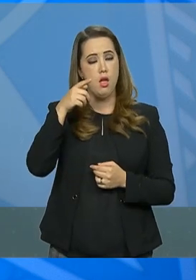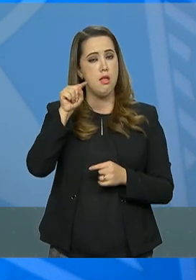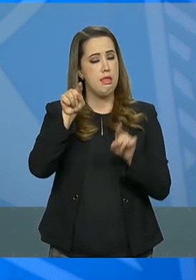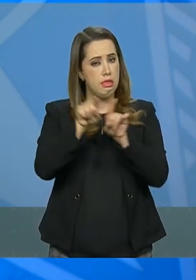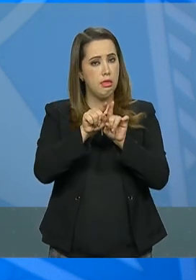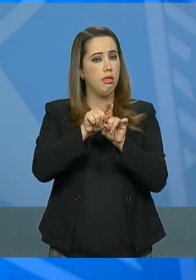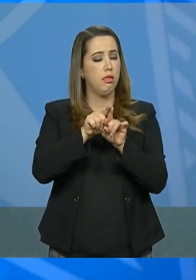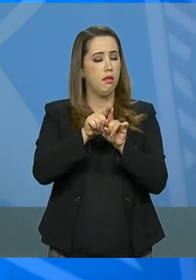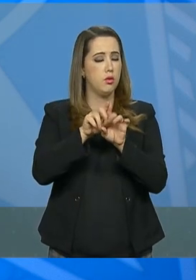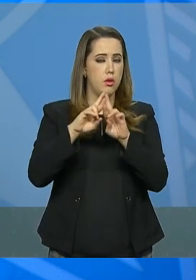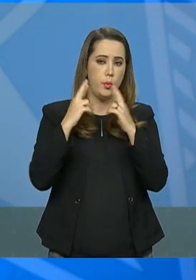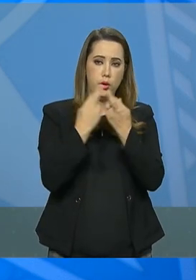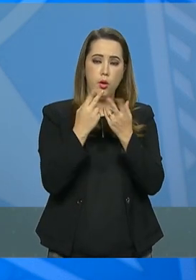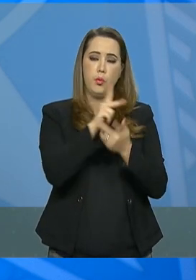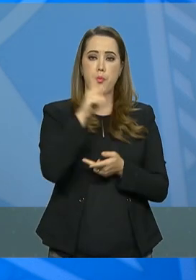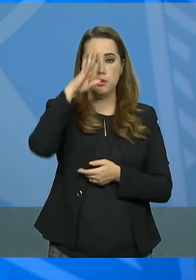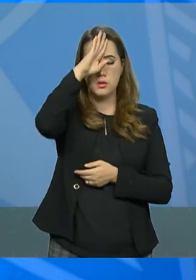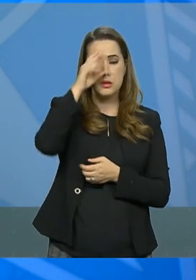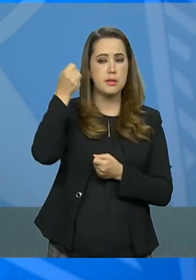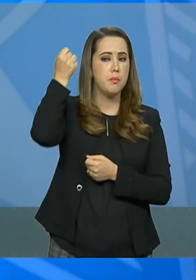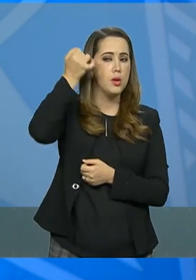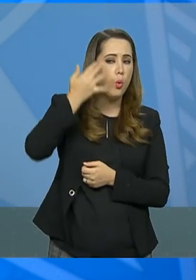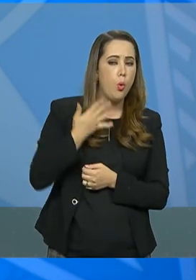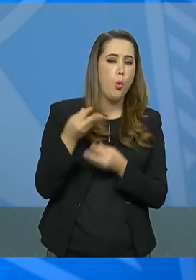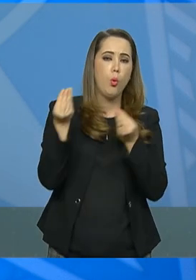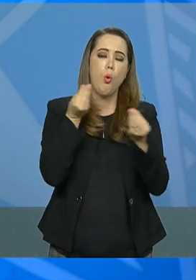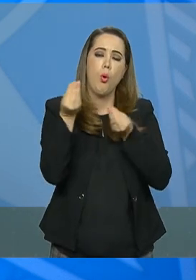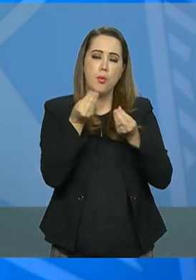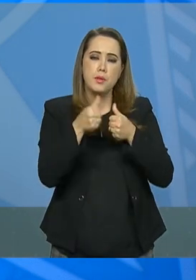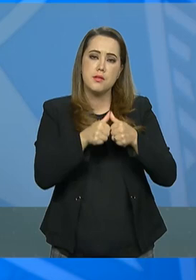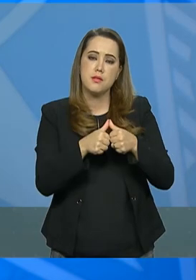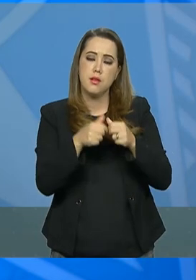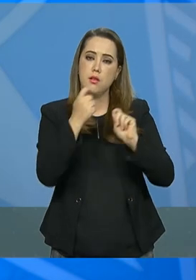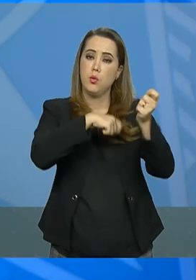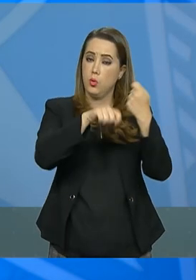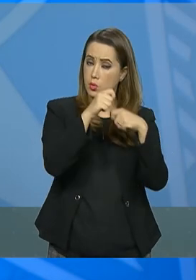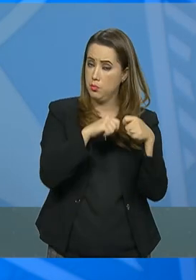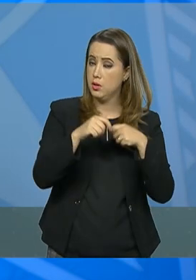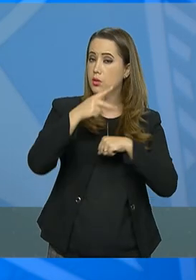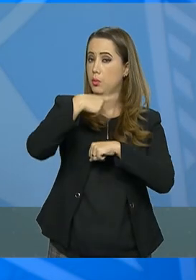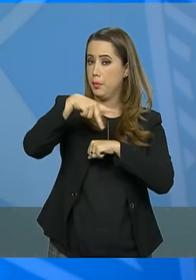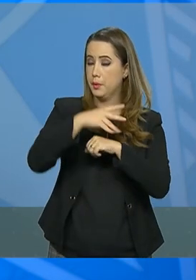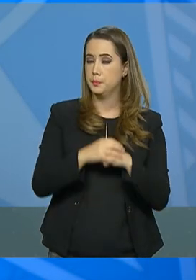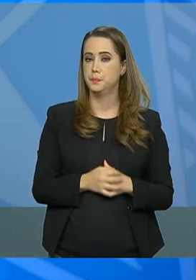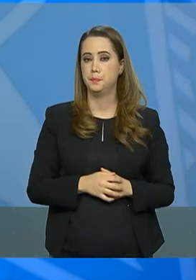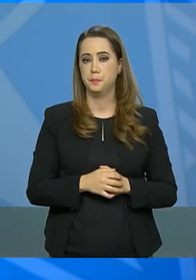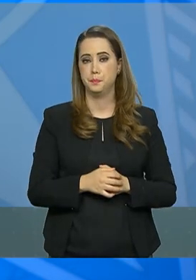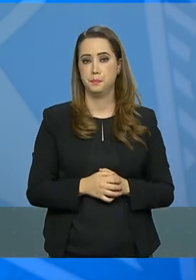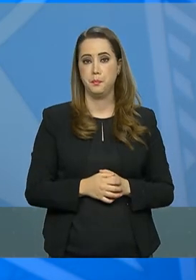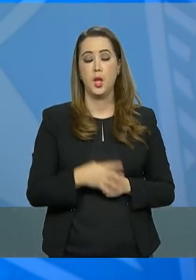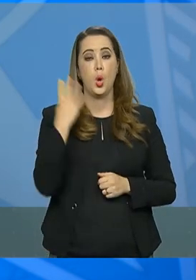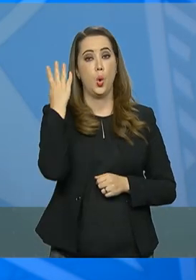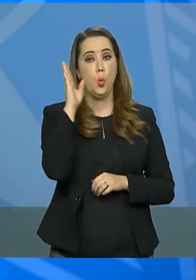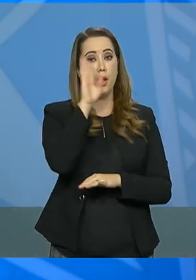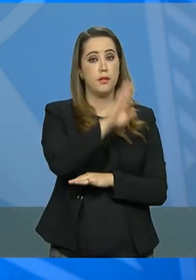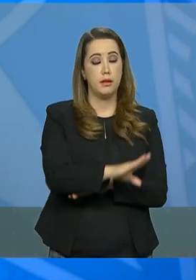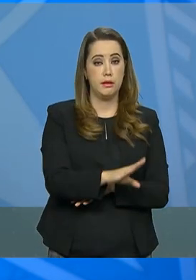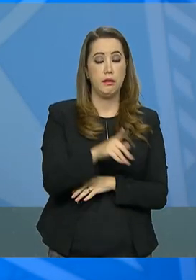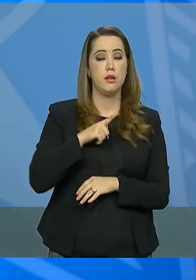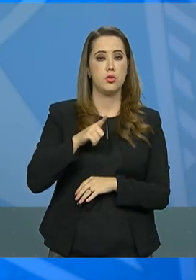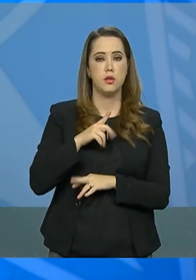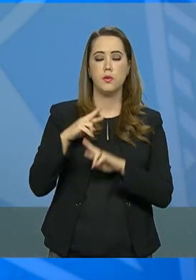semanal da situação econômica do país. Às 16h, o deputado